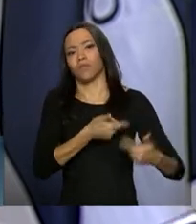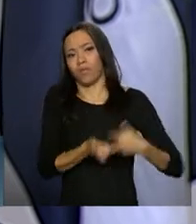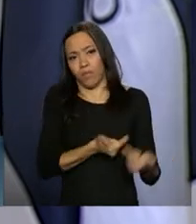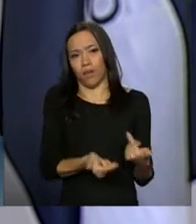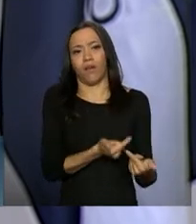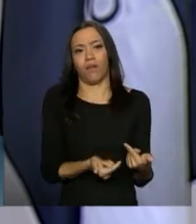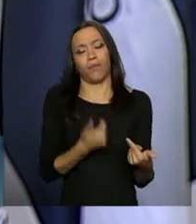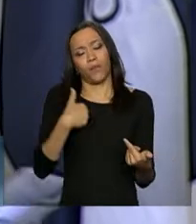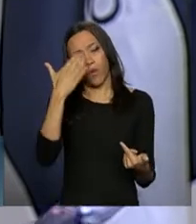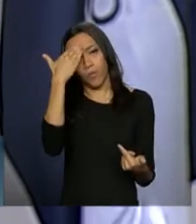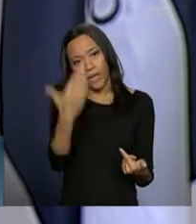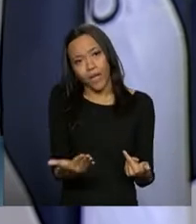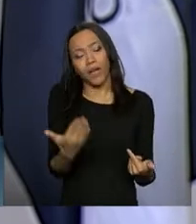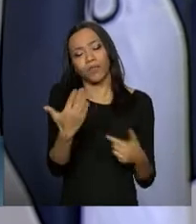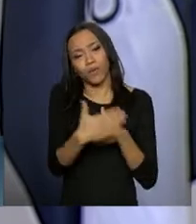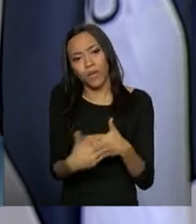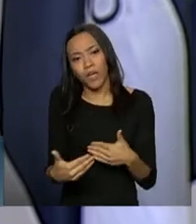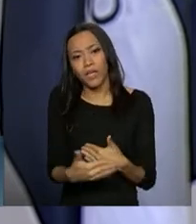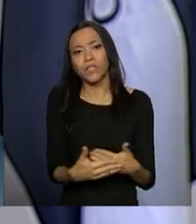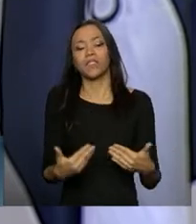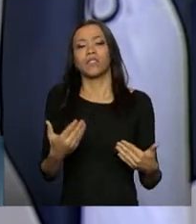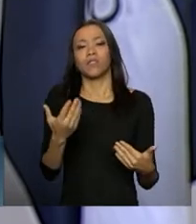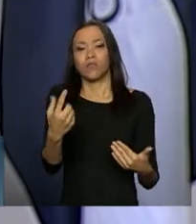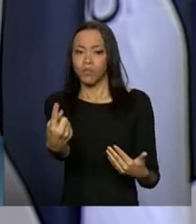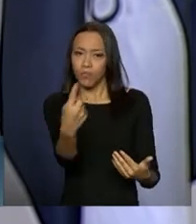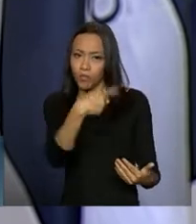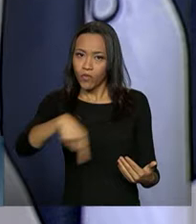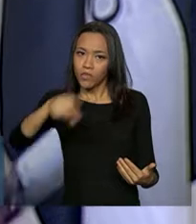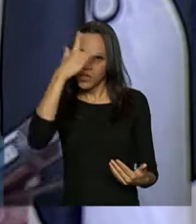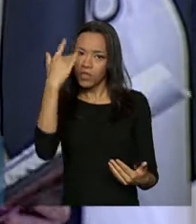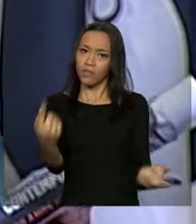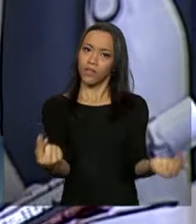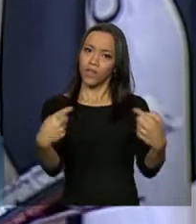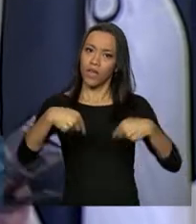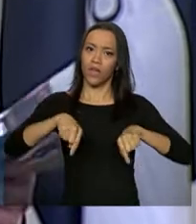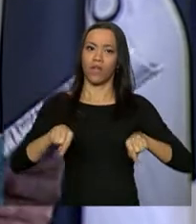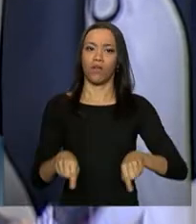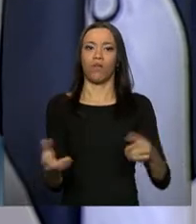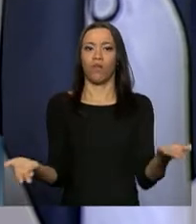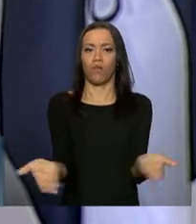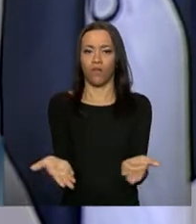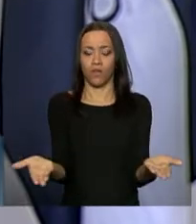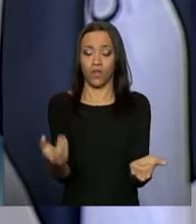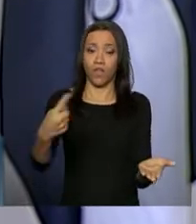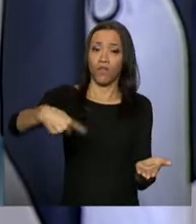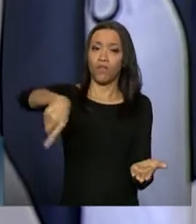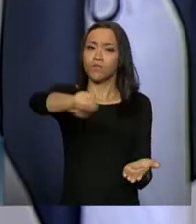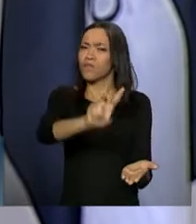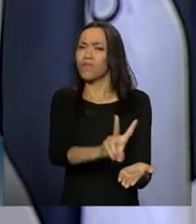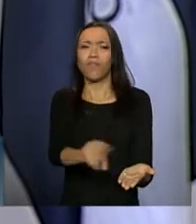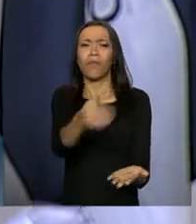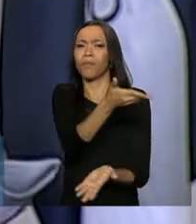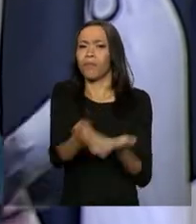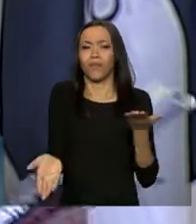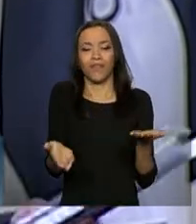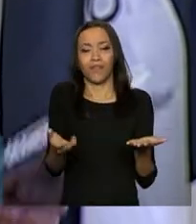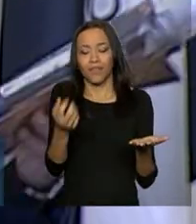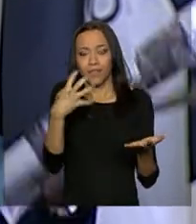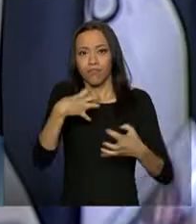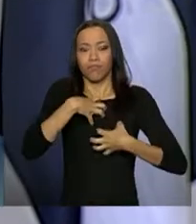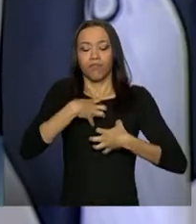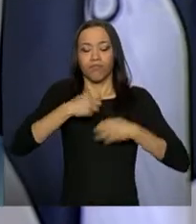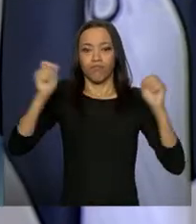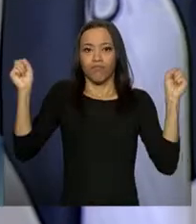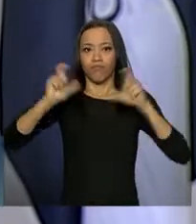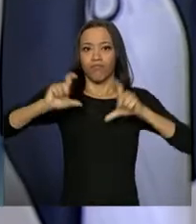Obrigado pela presença, pelo carinho desse acolhimento, e vocês não vão perder a oportunidade de se emocionar com